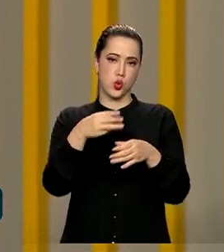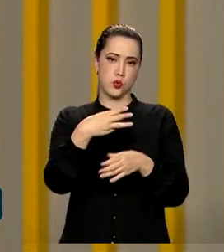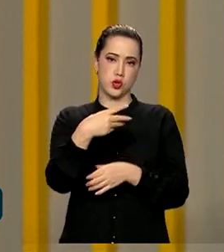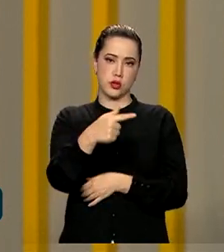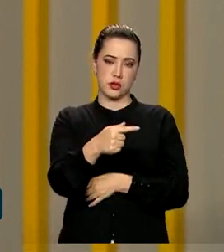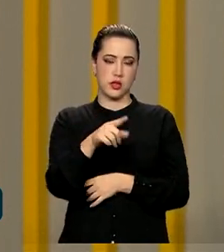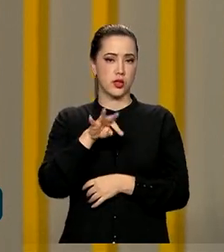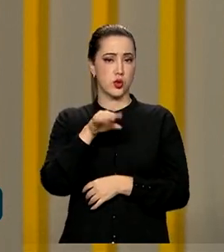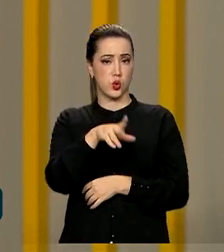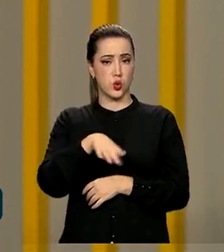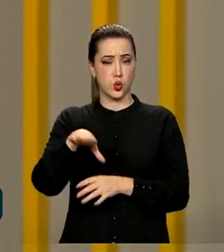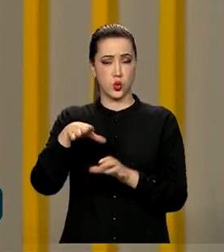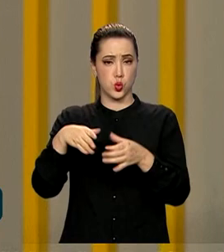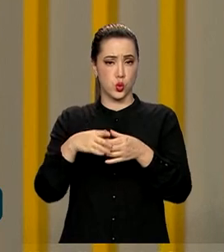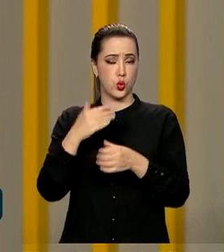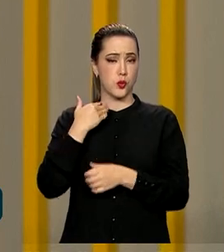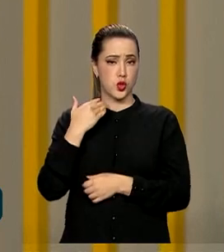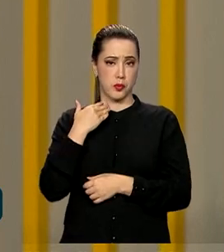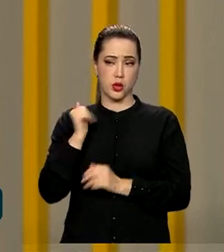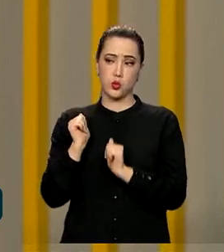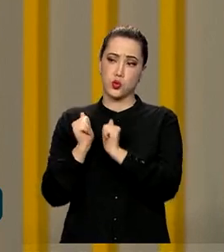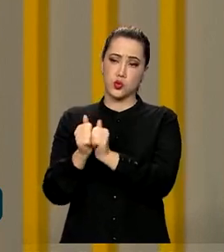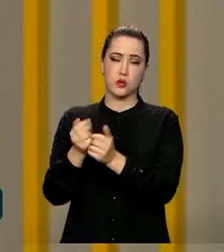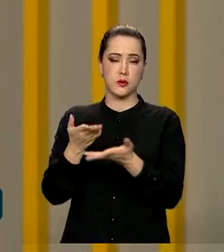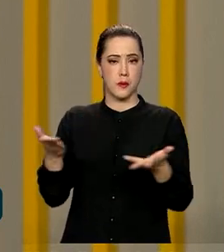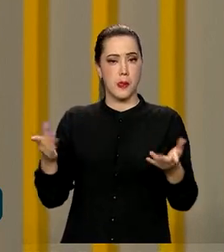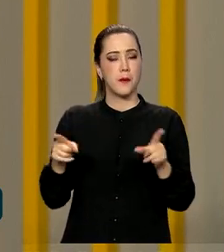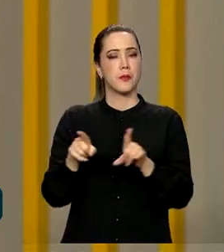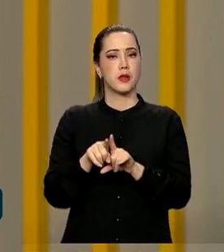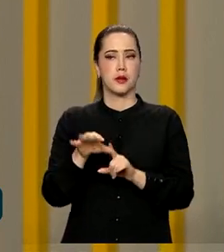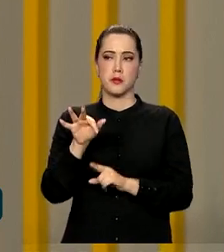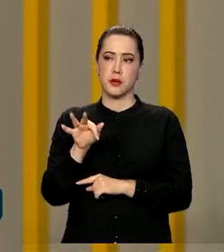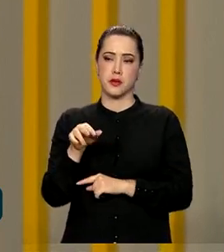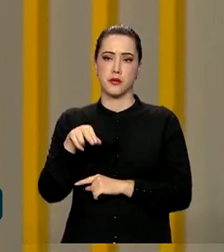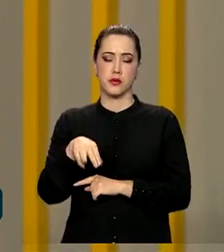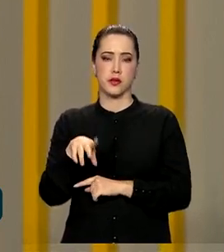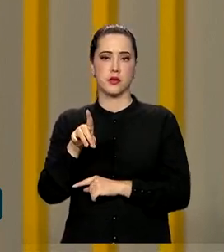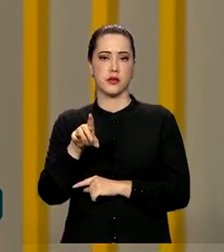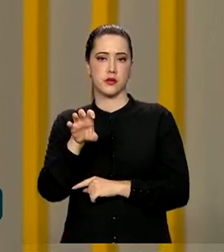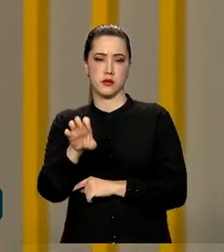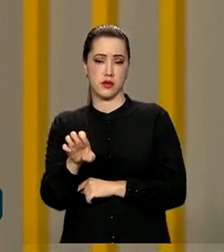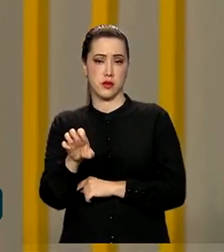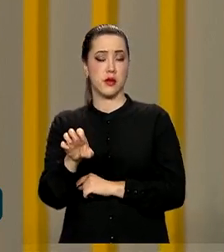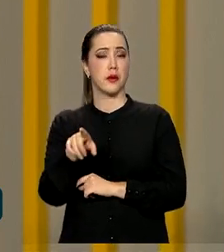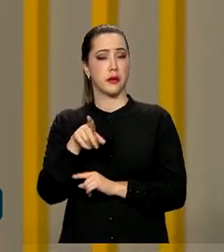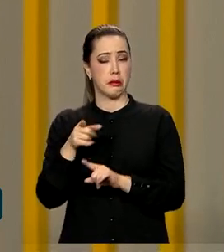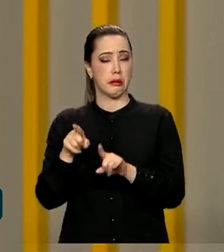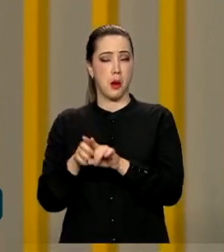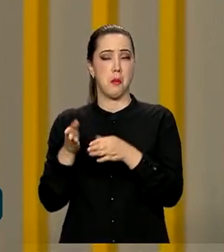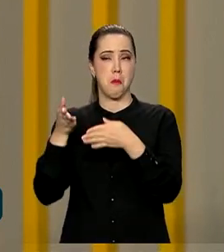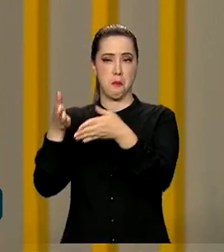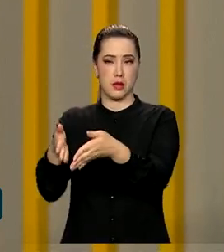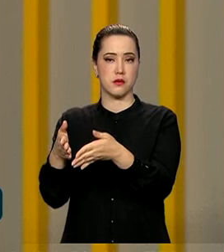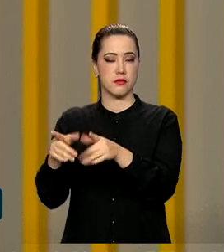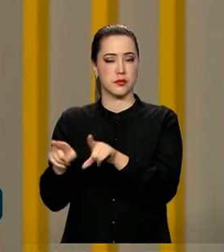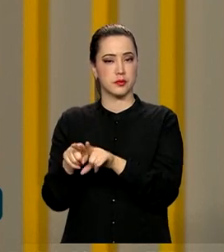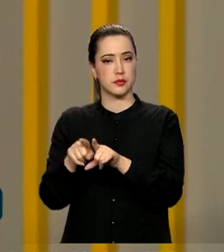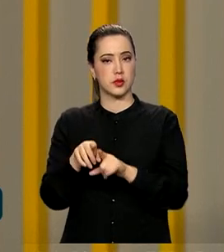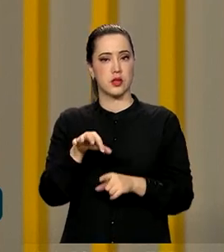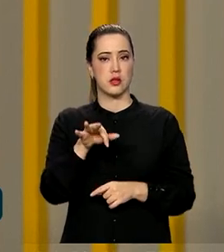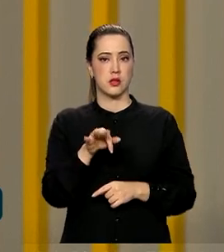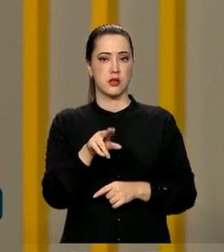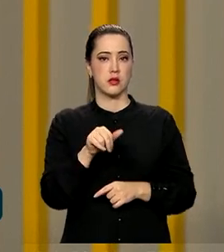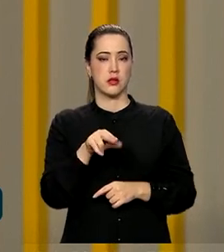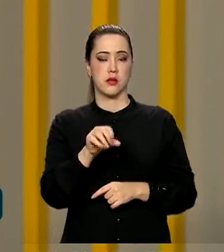todos os bancos públicos presentes e mais o Fundo Nacional de Desenvolvimento da Educação, o FNDE. E vamos ter também a Funasa